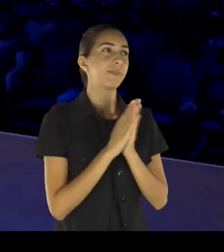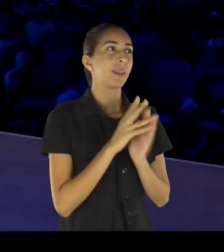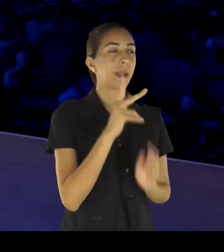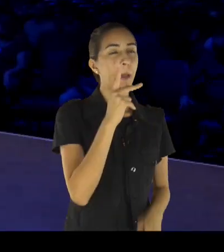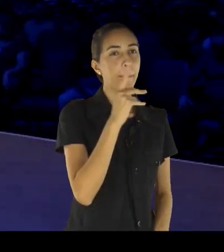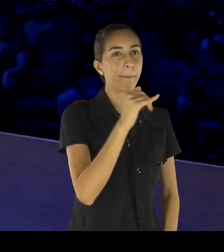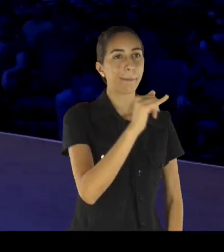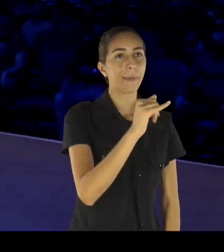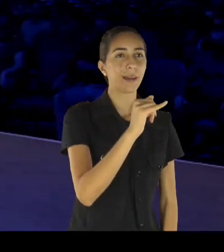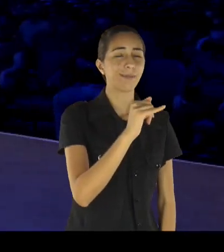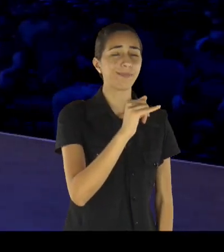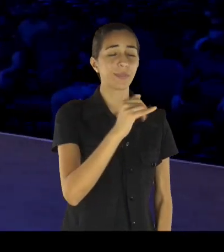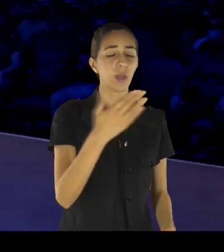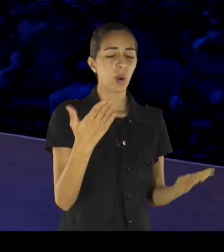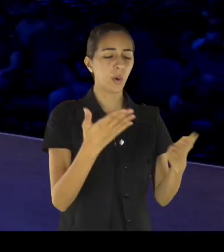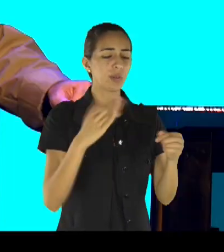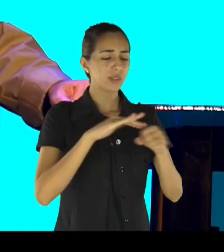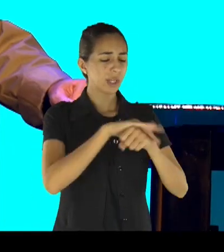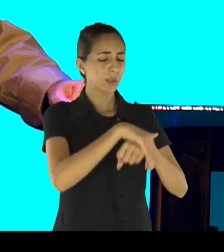nós meditamos na tua palavra,